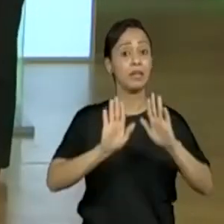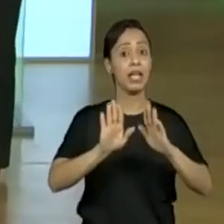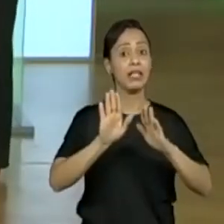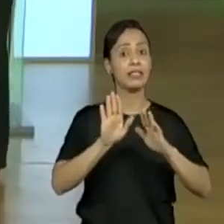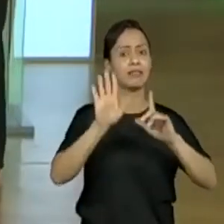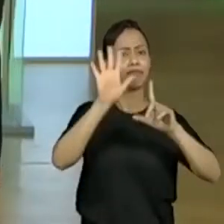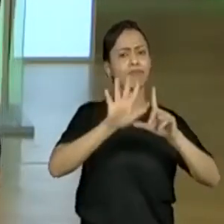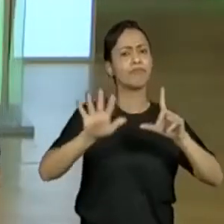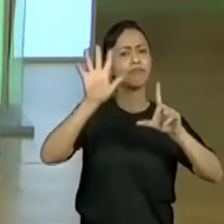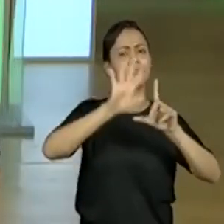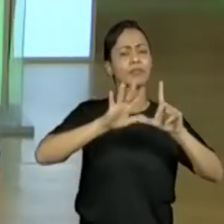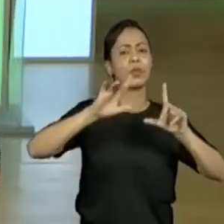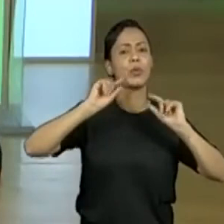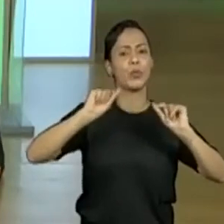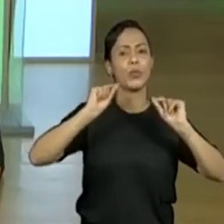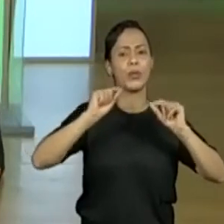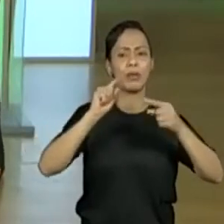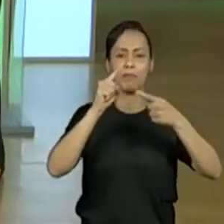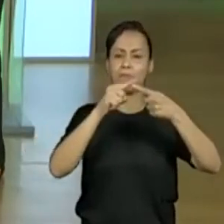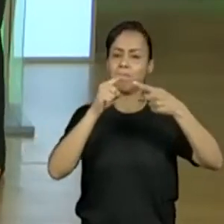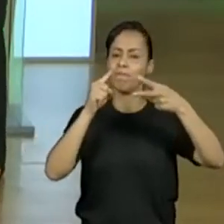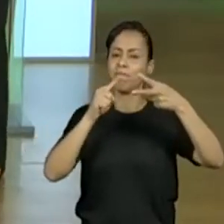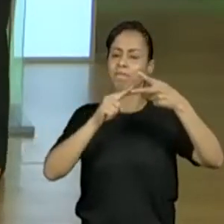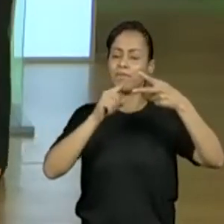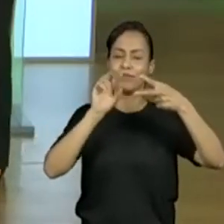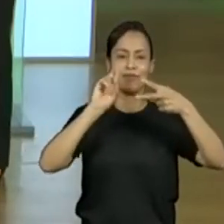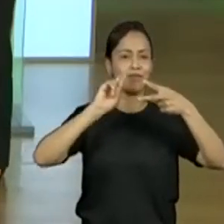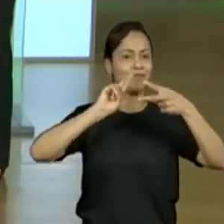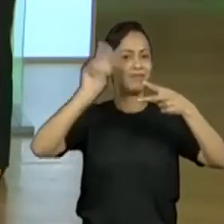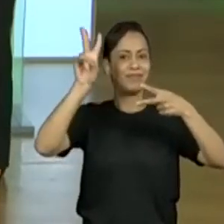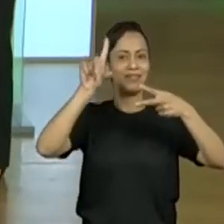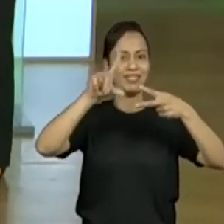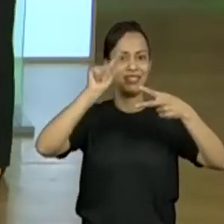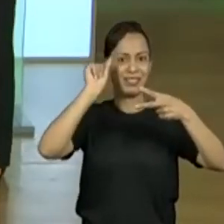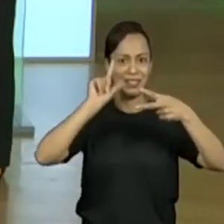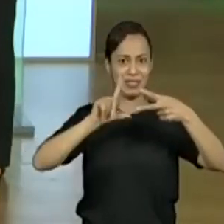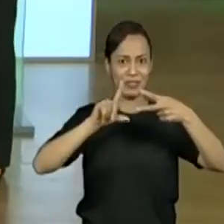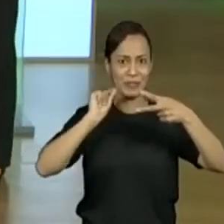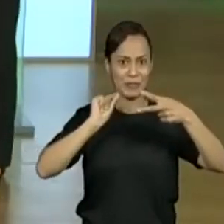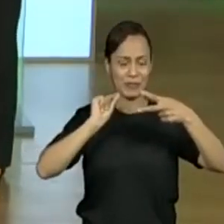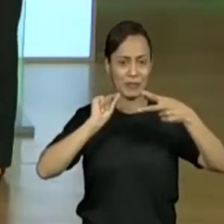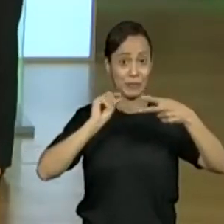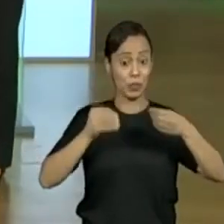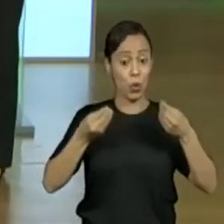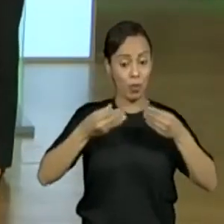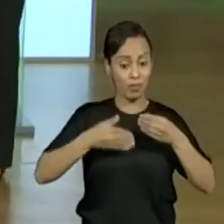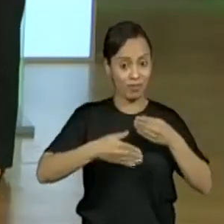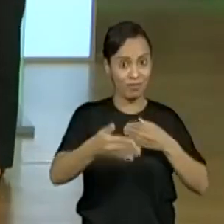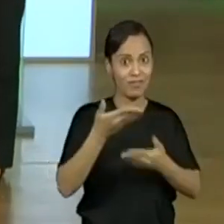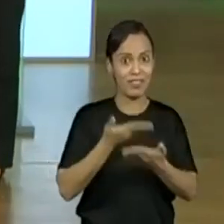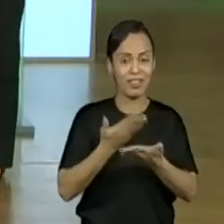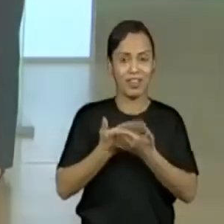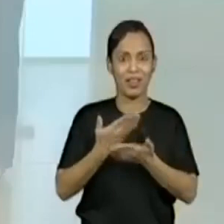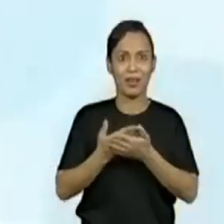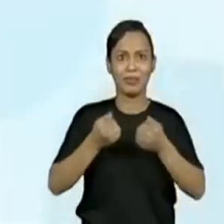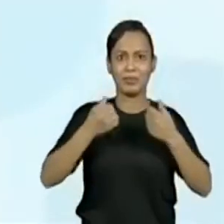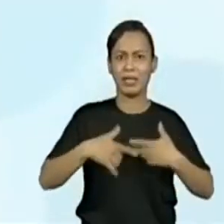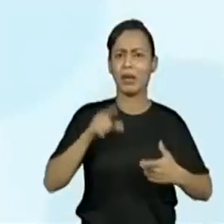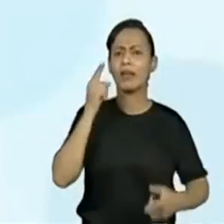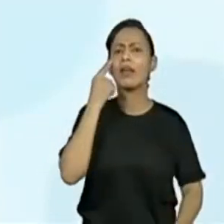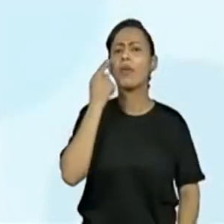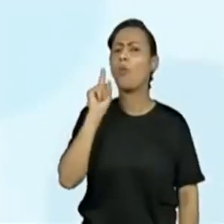imagens dois animais que vão aparecer no decorrer da nossa aula, que vai ser